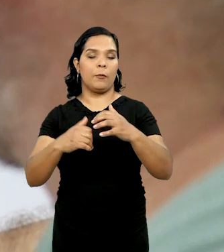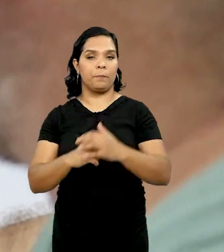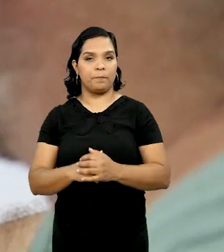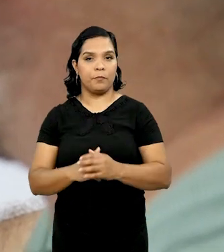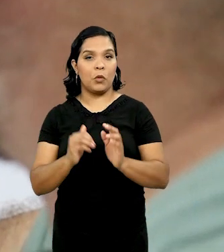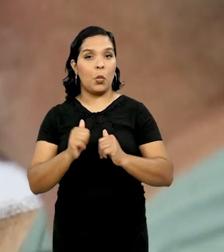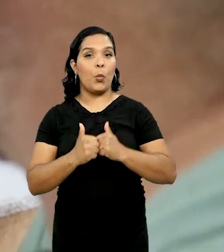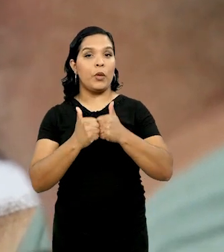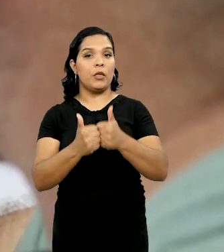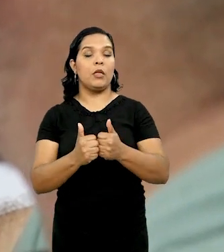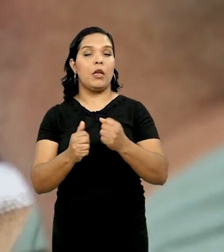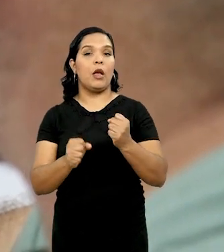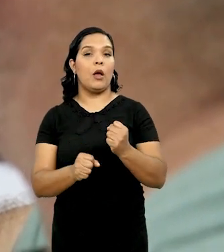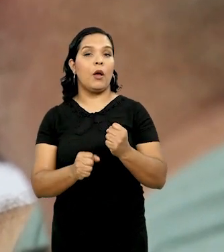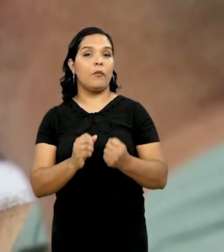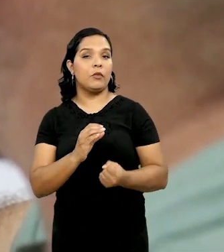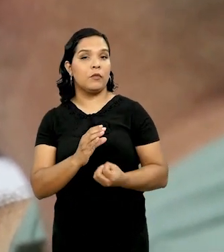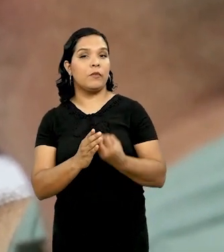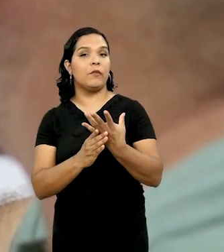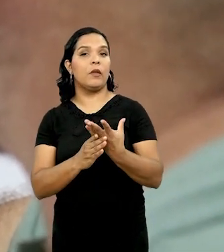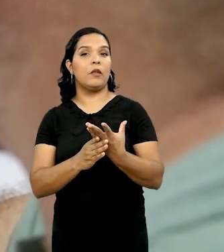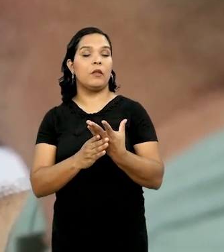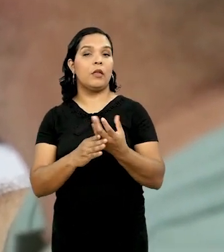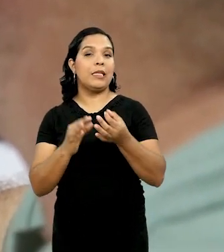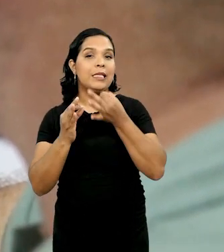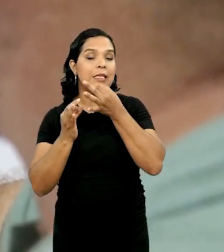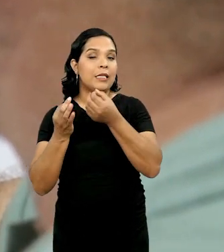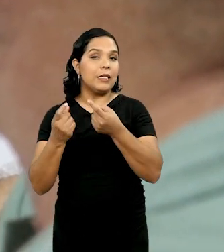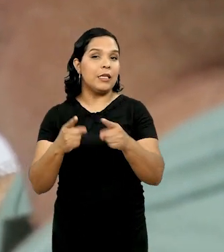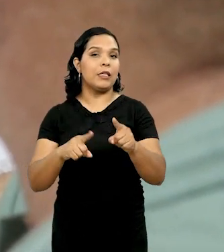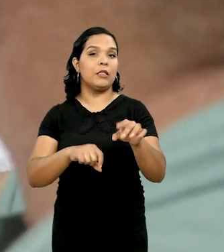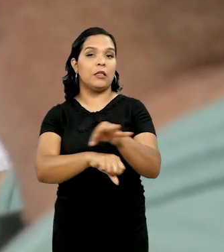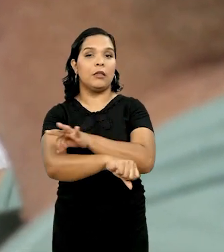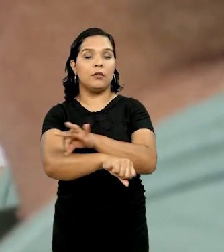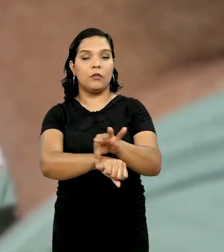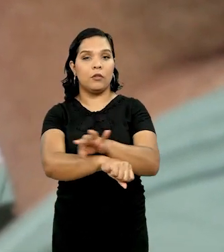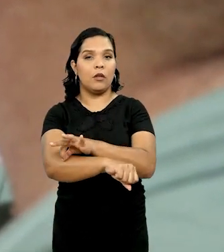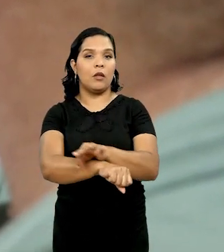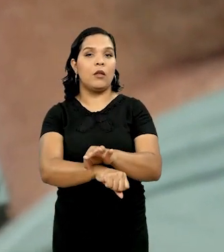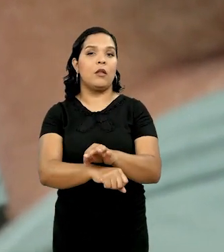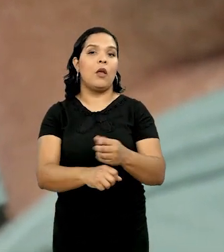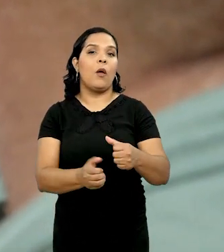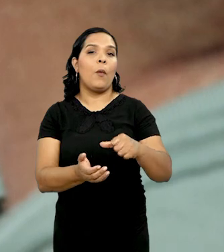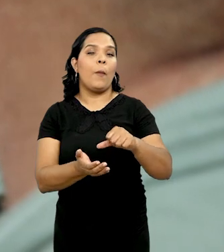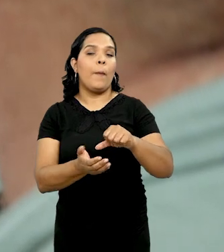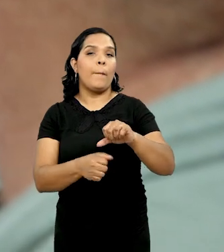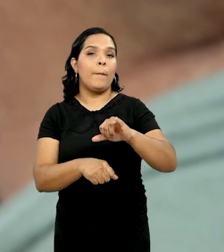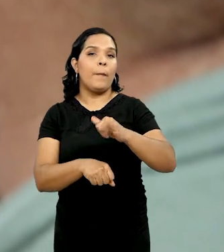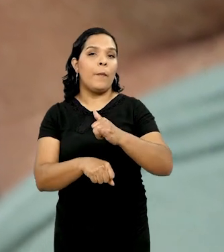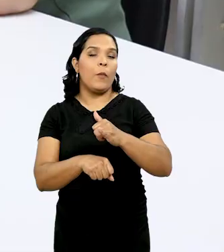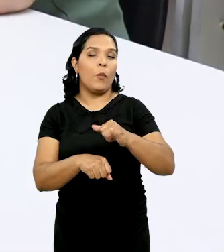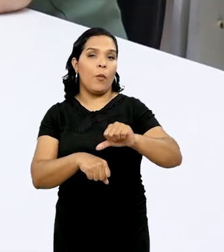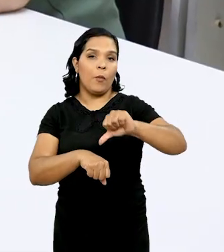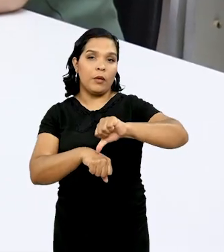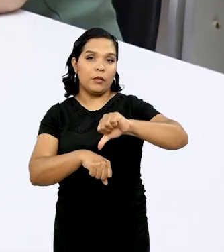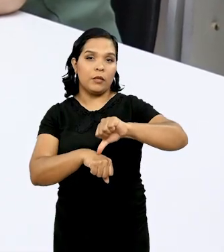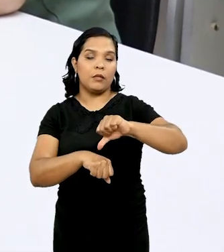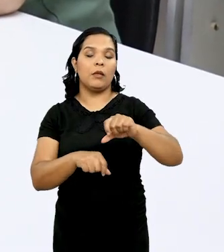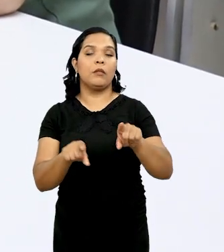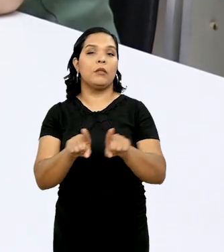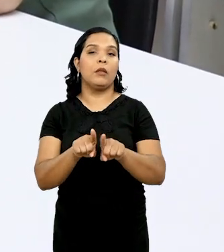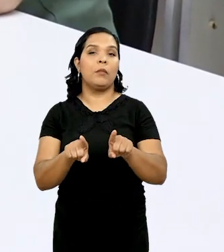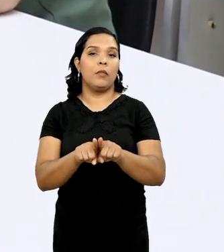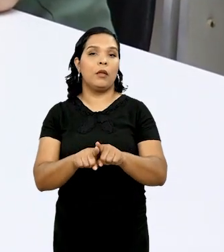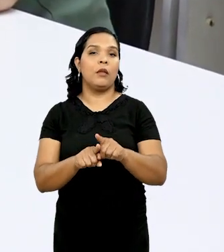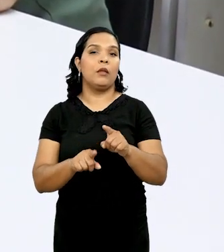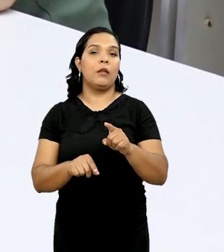O Guia foi construído pelo Grupo do Laboratório de Crítica em Arquitetura, Urbanismo e Urbanização, o local da UFC. Os pesquisadores